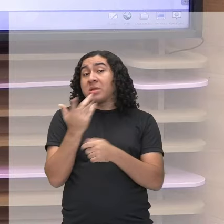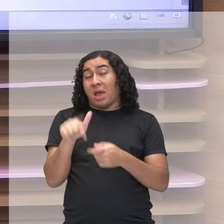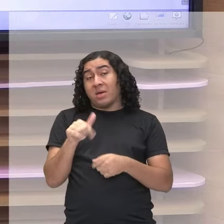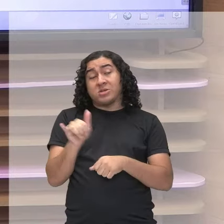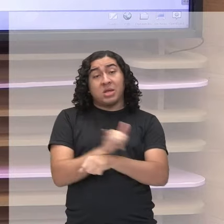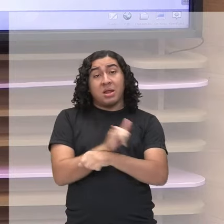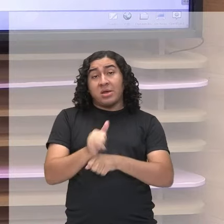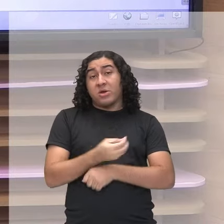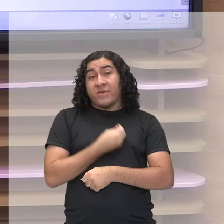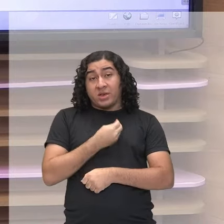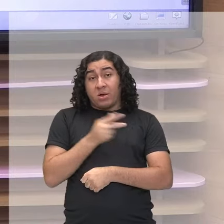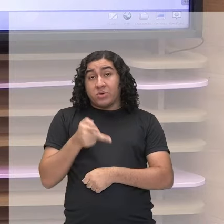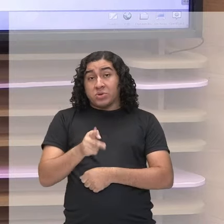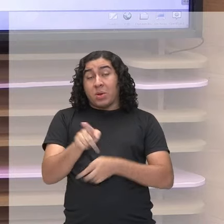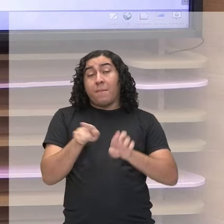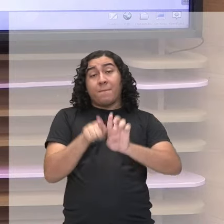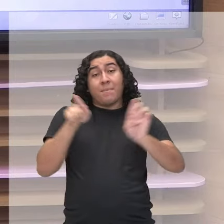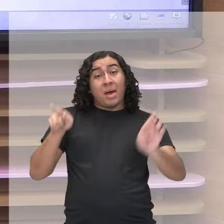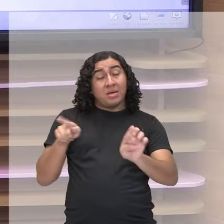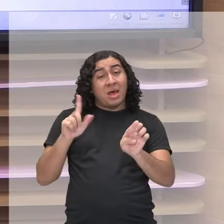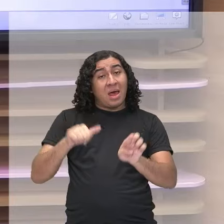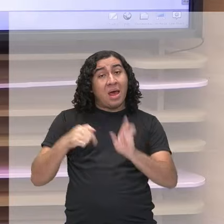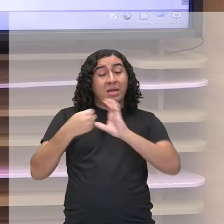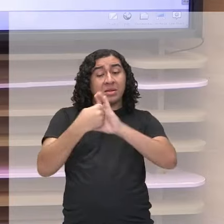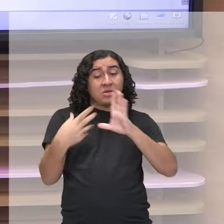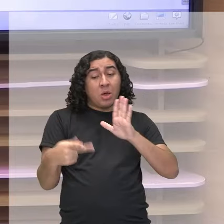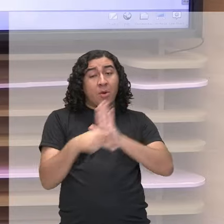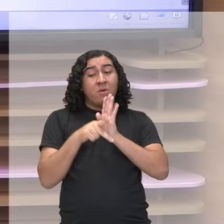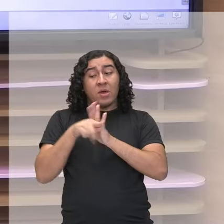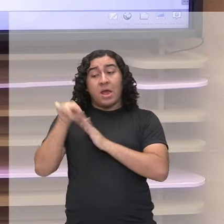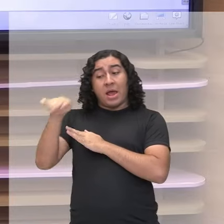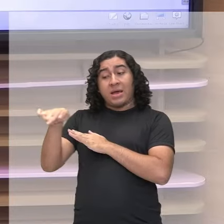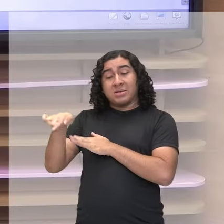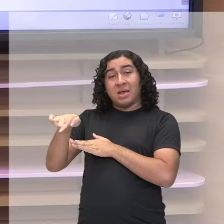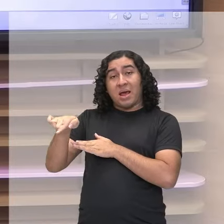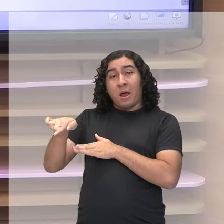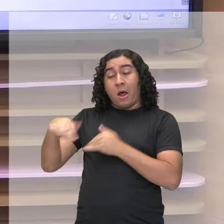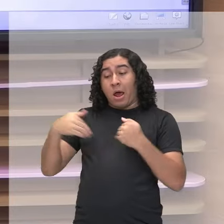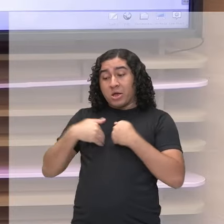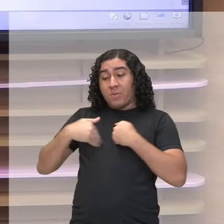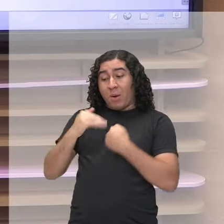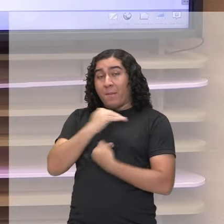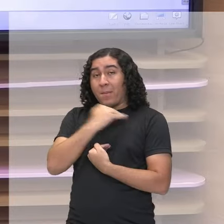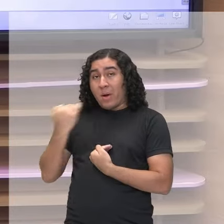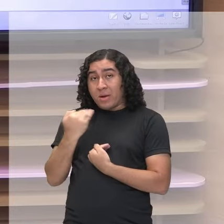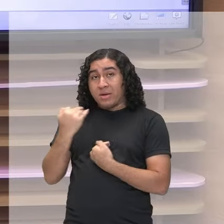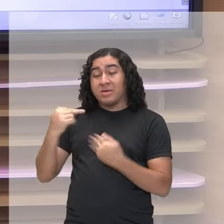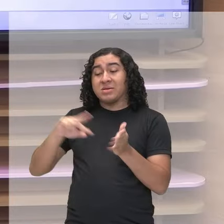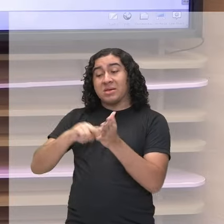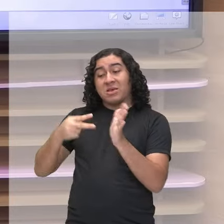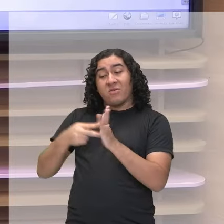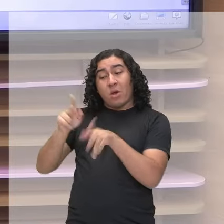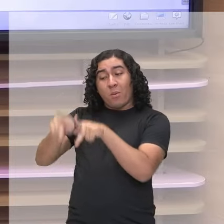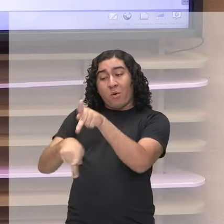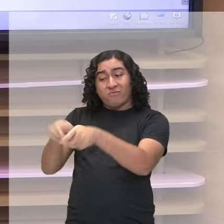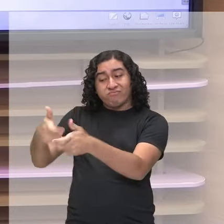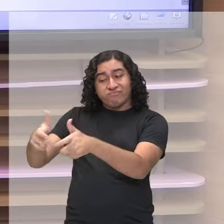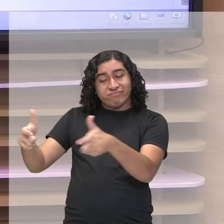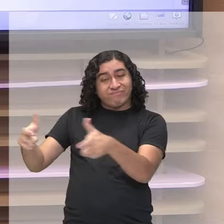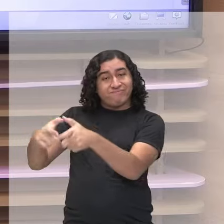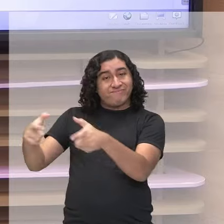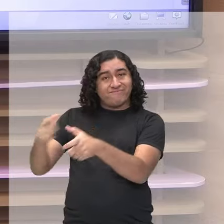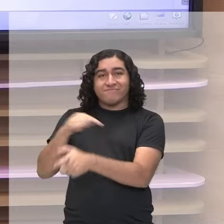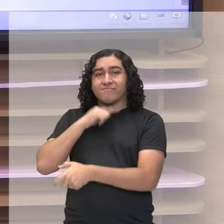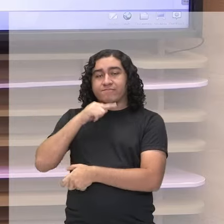sobrevivência. Mas são fatores que limitam o crescimento de uma determinada espécie, de uma determinada população. Tá bom? E